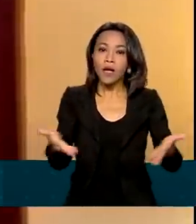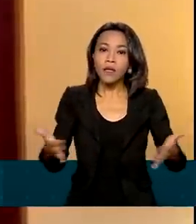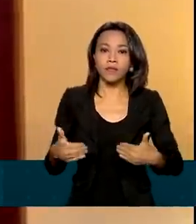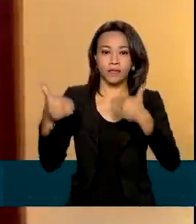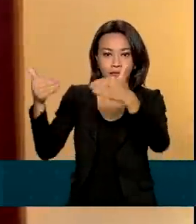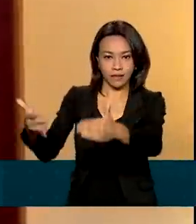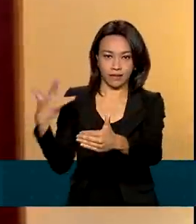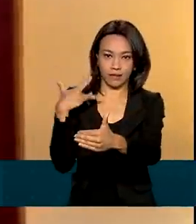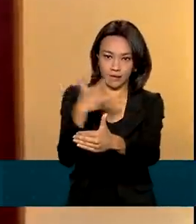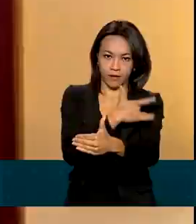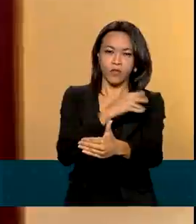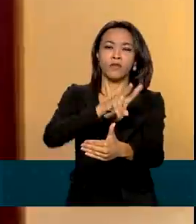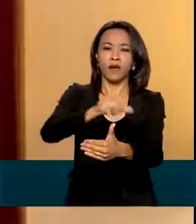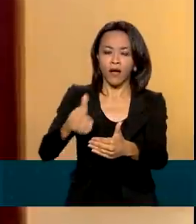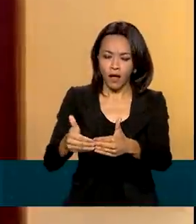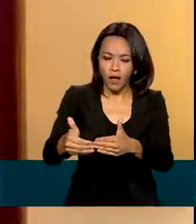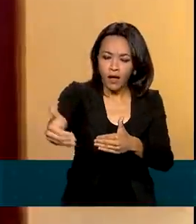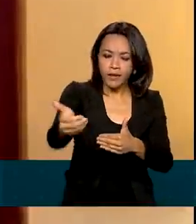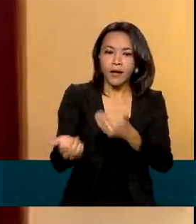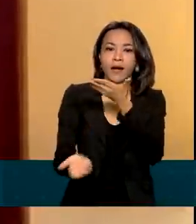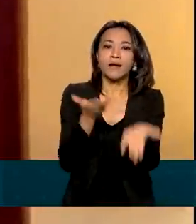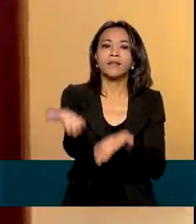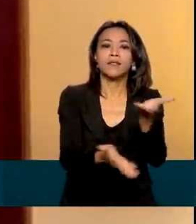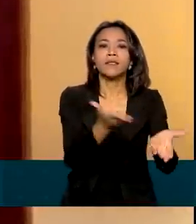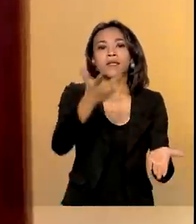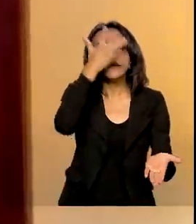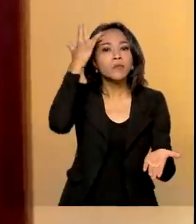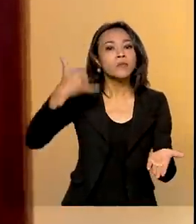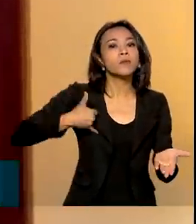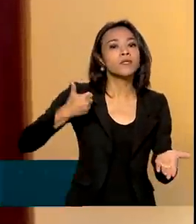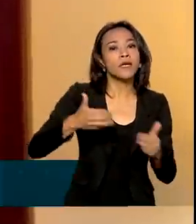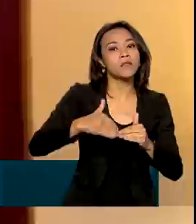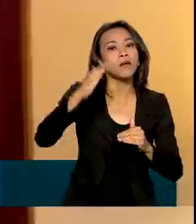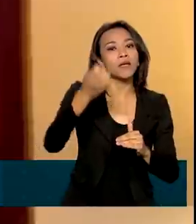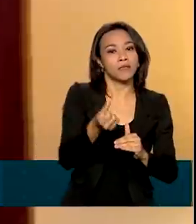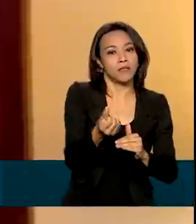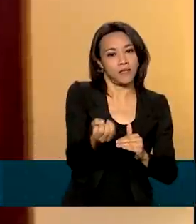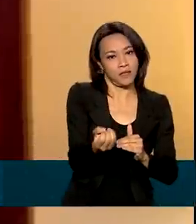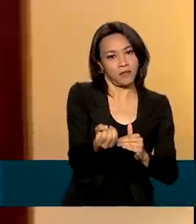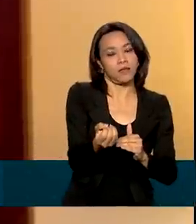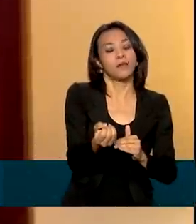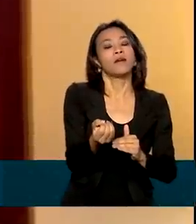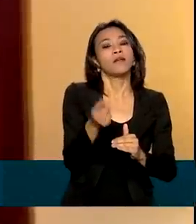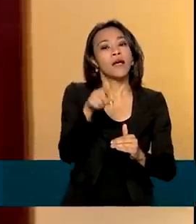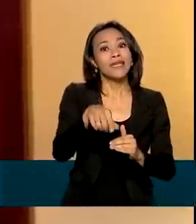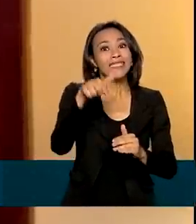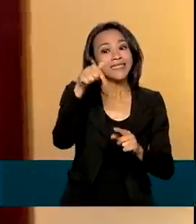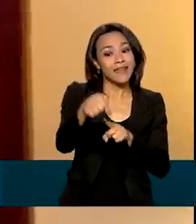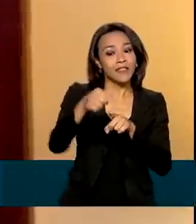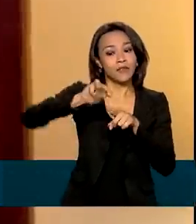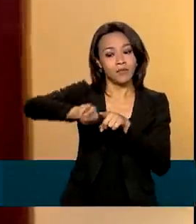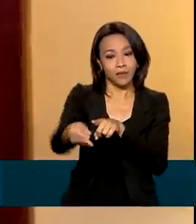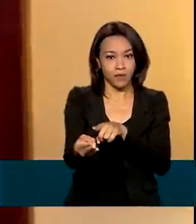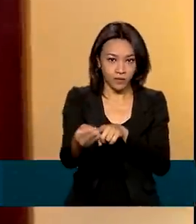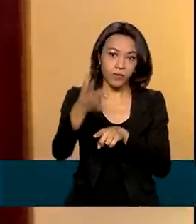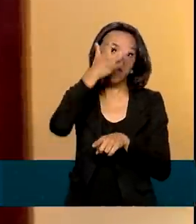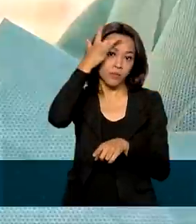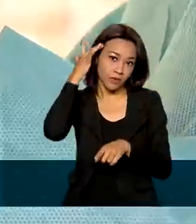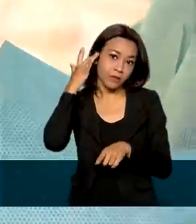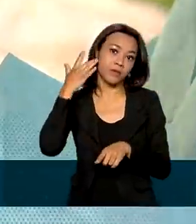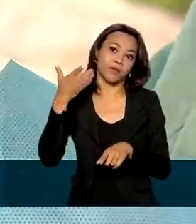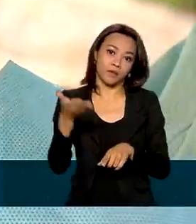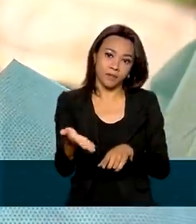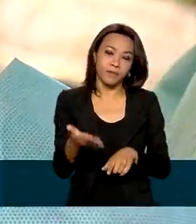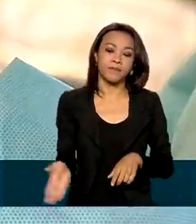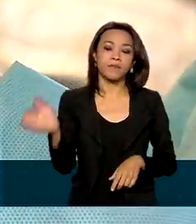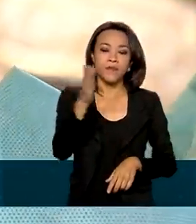atender aqueles com mais de 60 anos. São cerca de 7 milhões de brasileiros nessa condição.